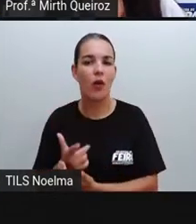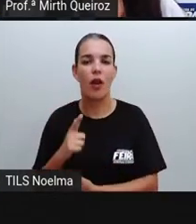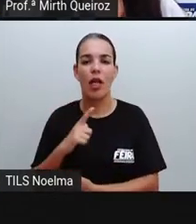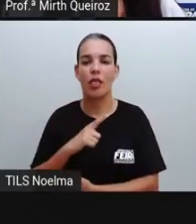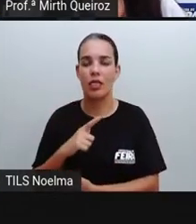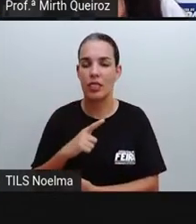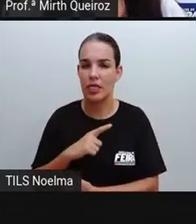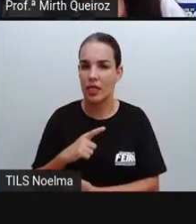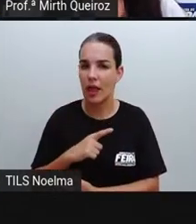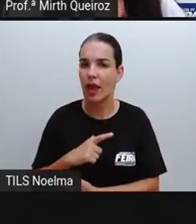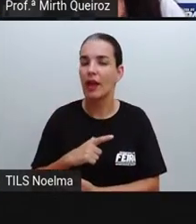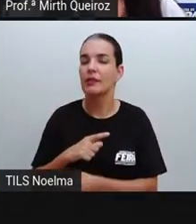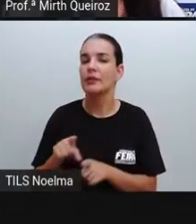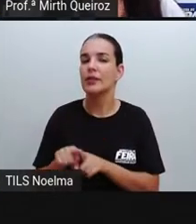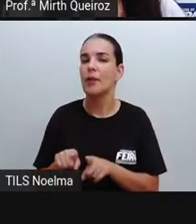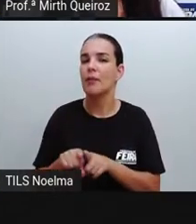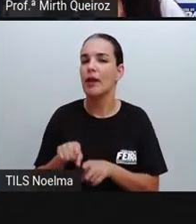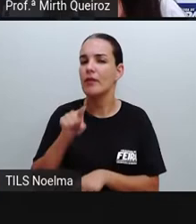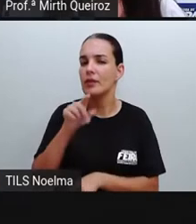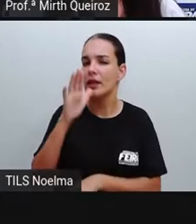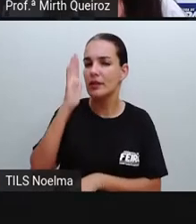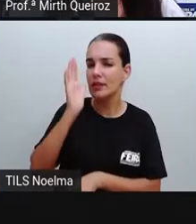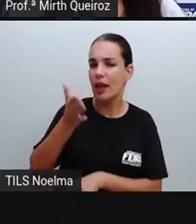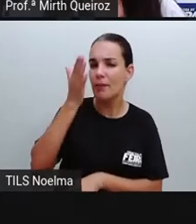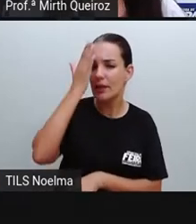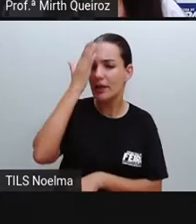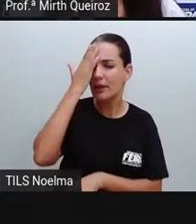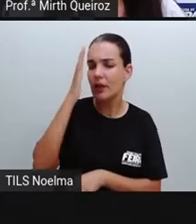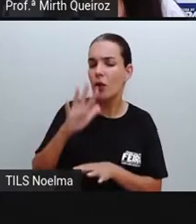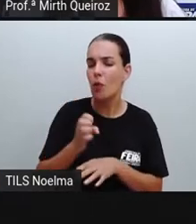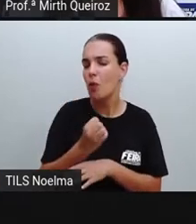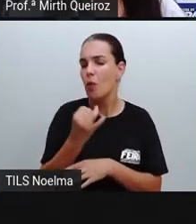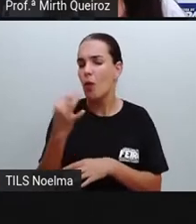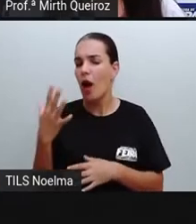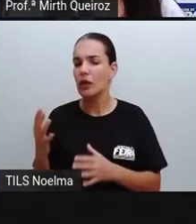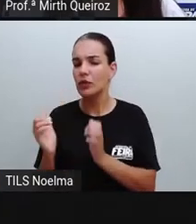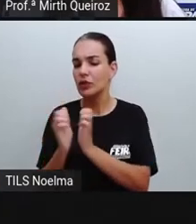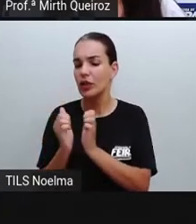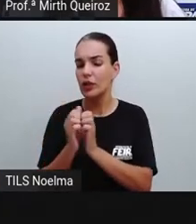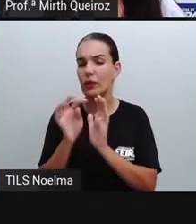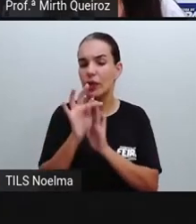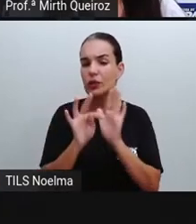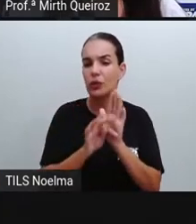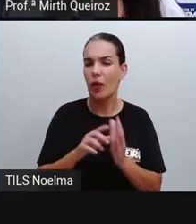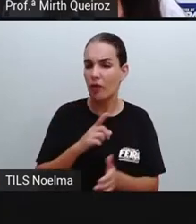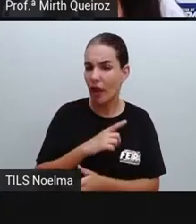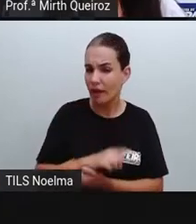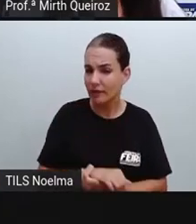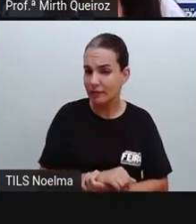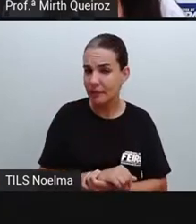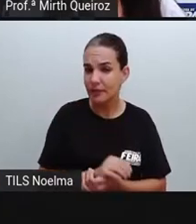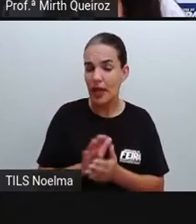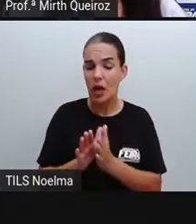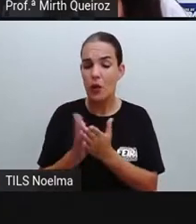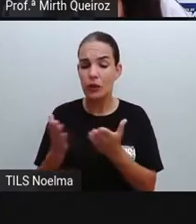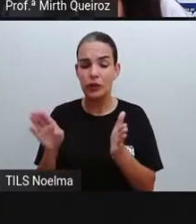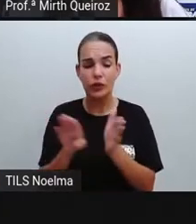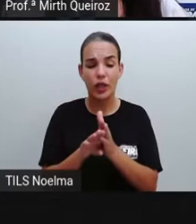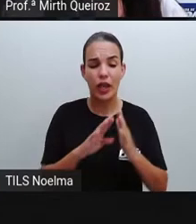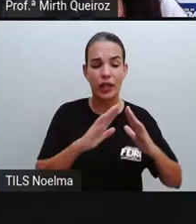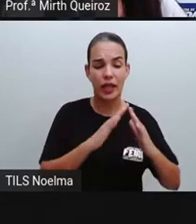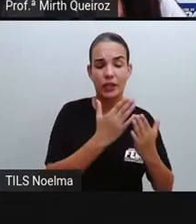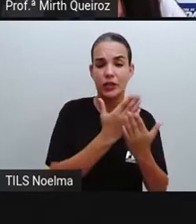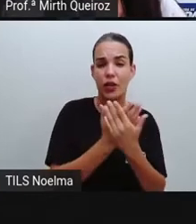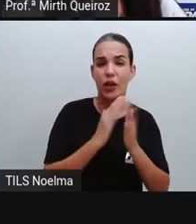analisar aí quais os tipos de gêneros textuais que estão presentes ali dentro daquele ambiente? Ao chegar na escola, já tem